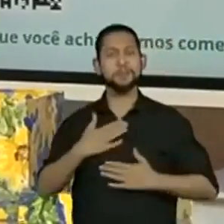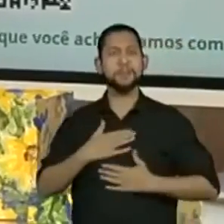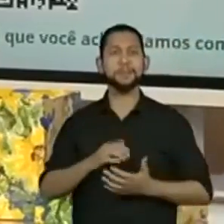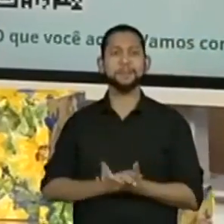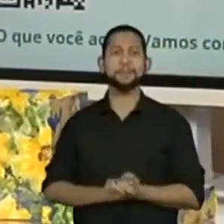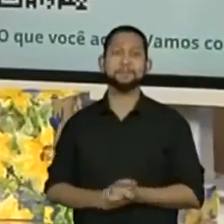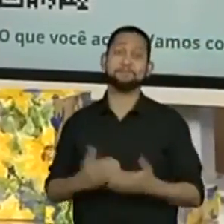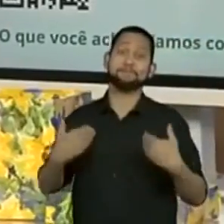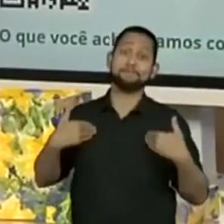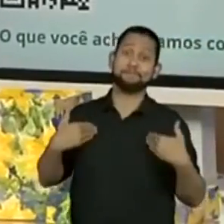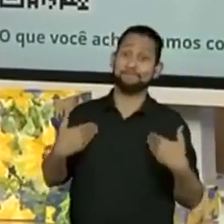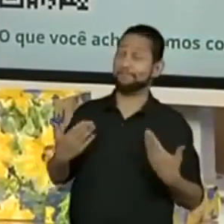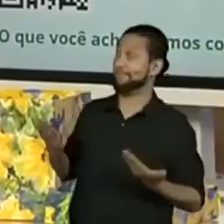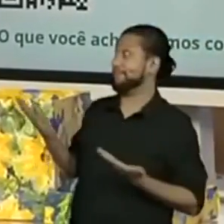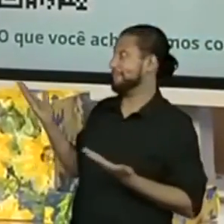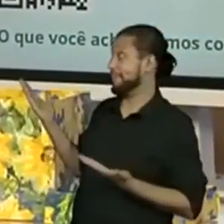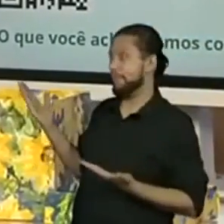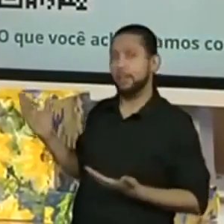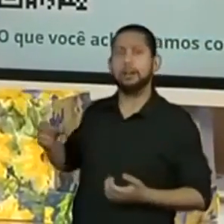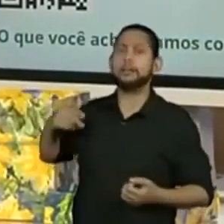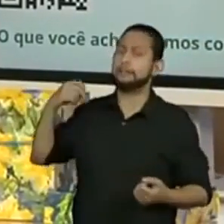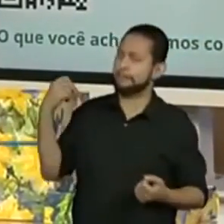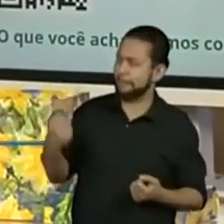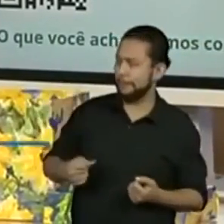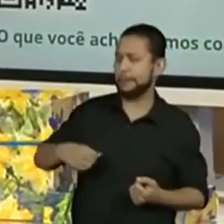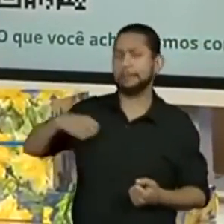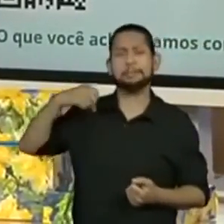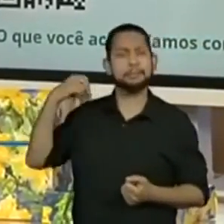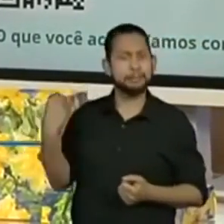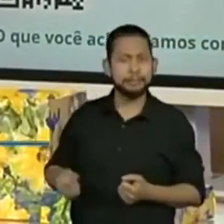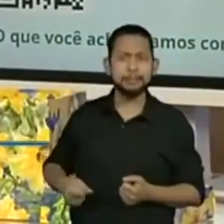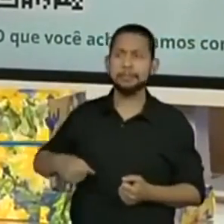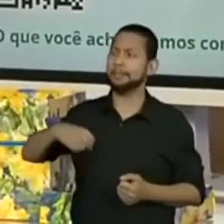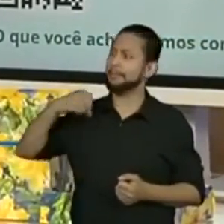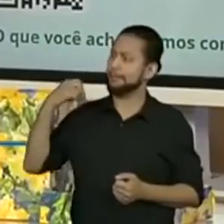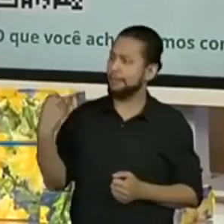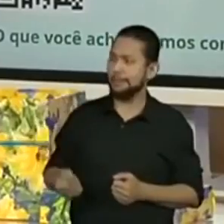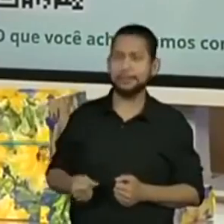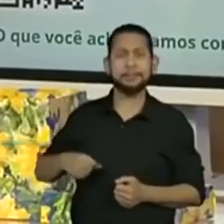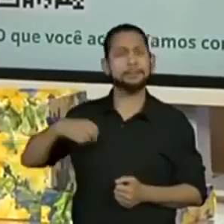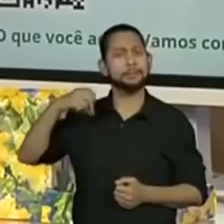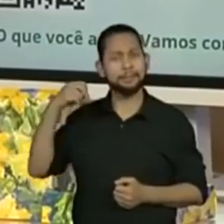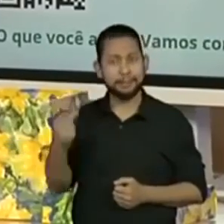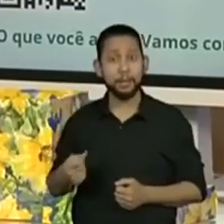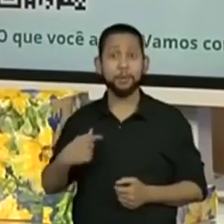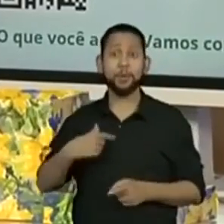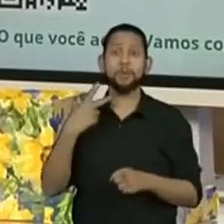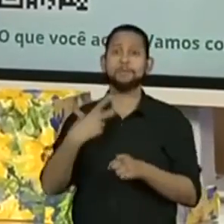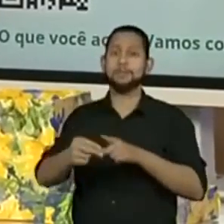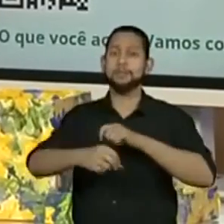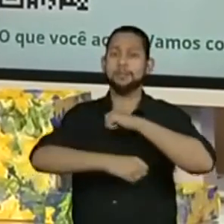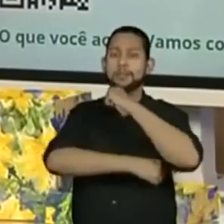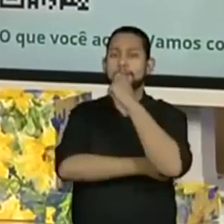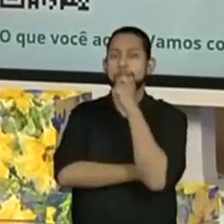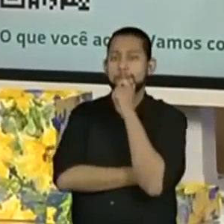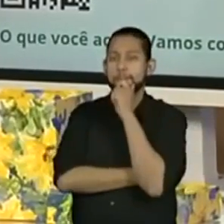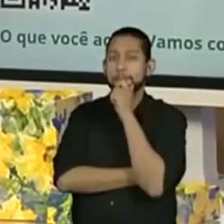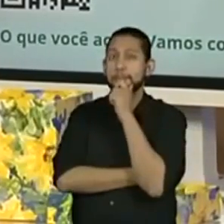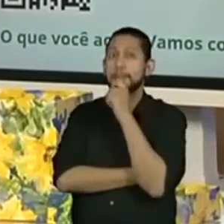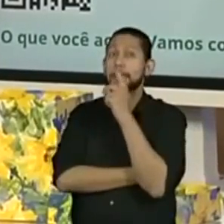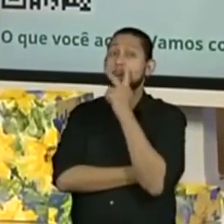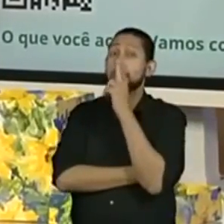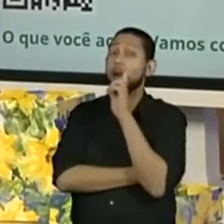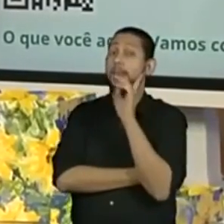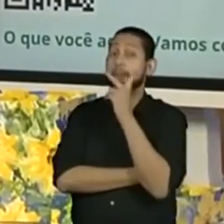depois de muito e muito tempo, eu venci. E estou sentindo que